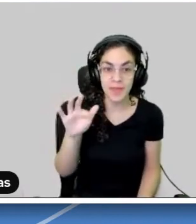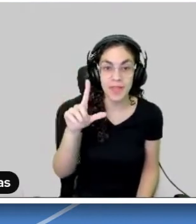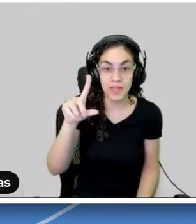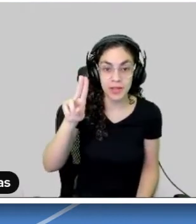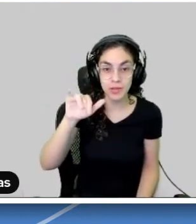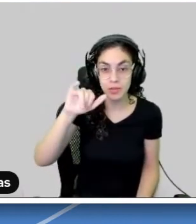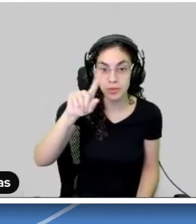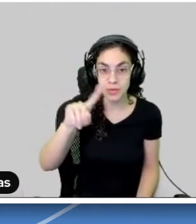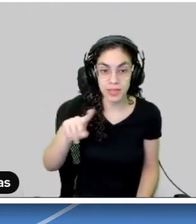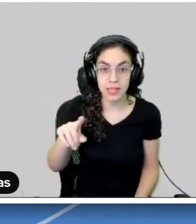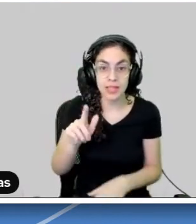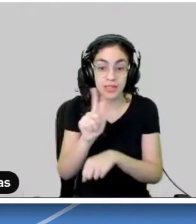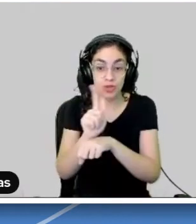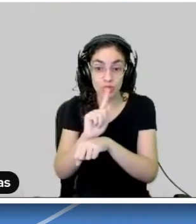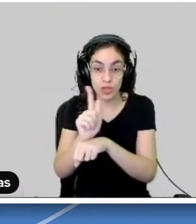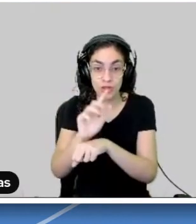gestor aqui de TI da Uninove.